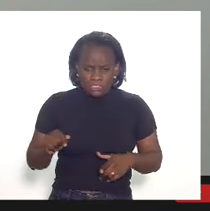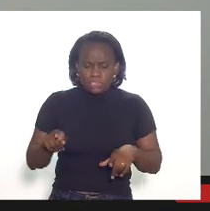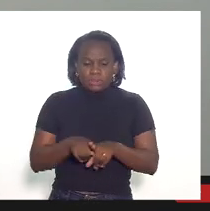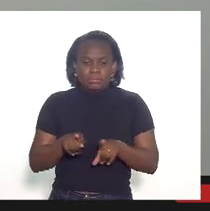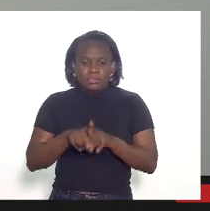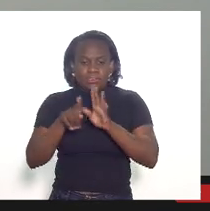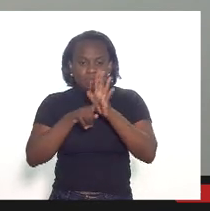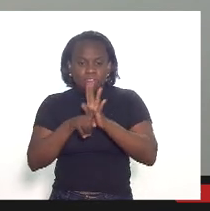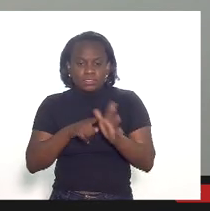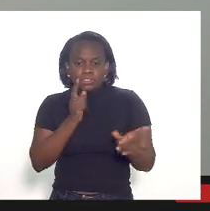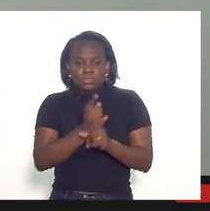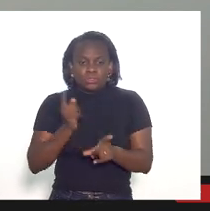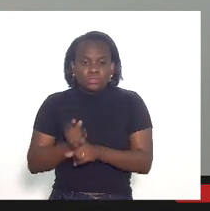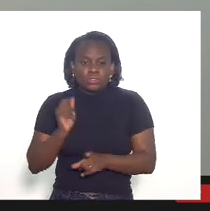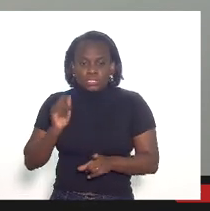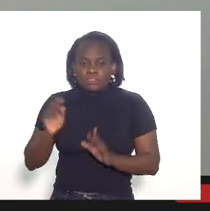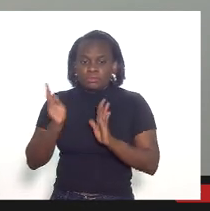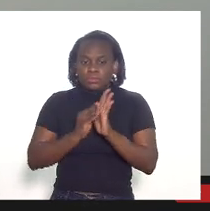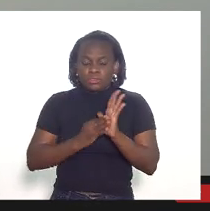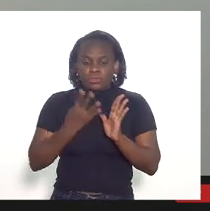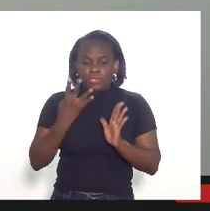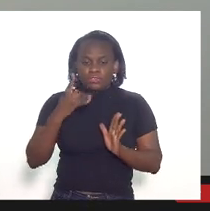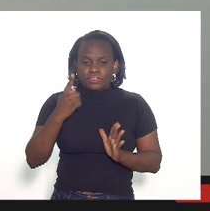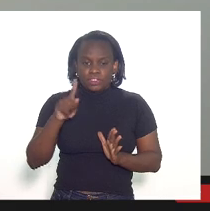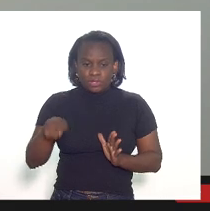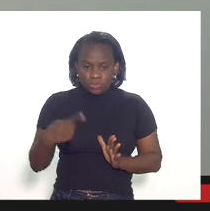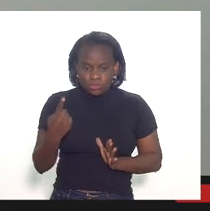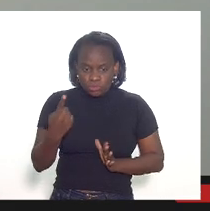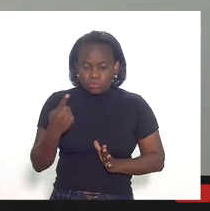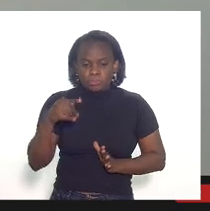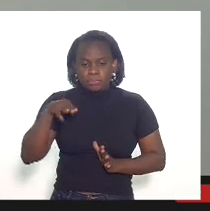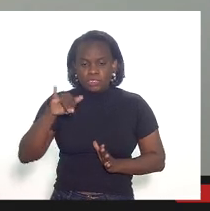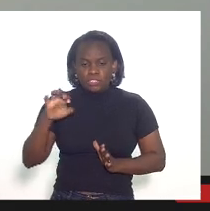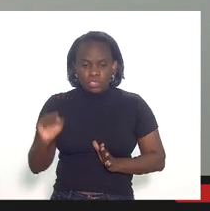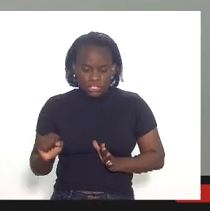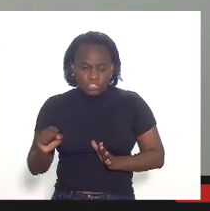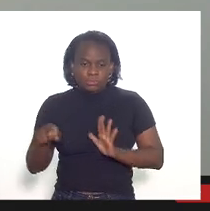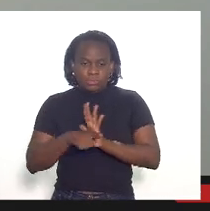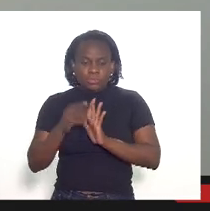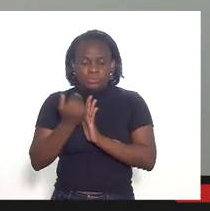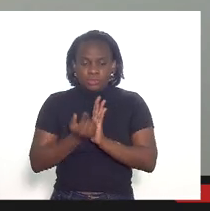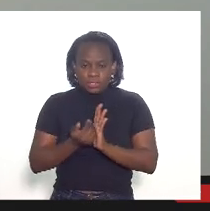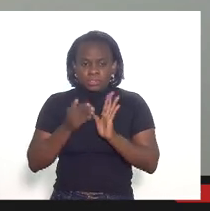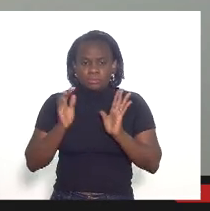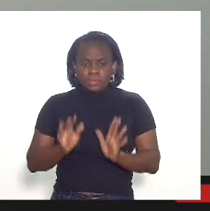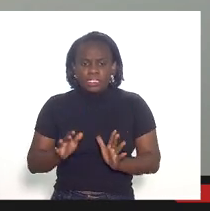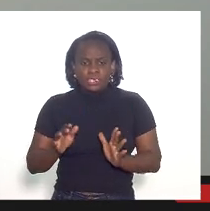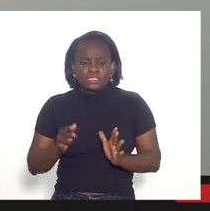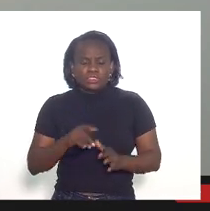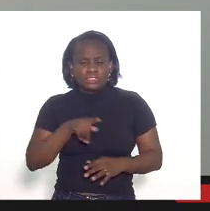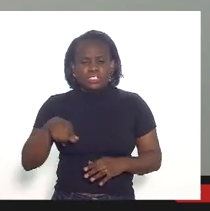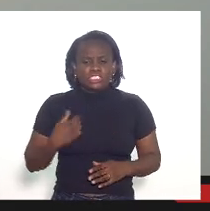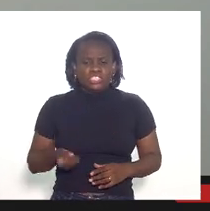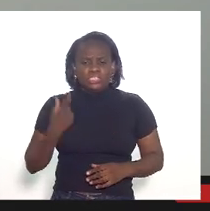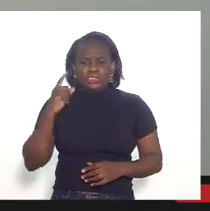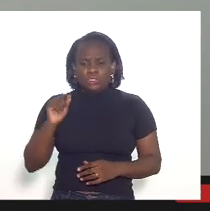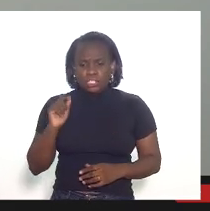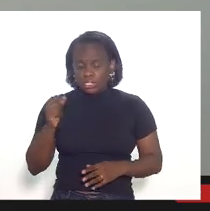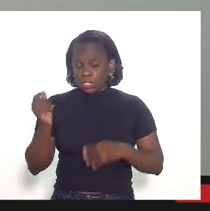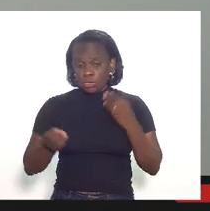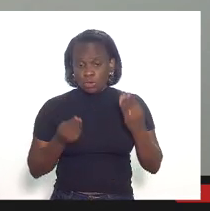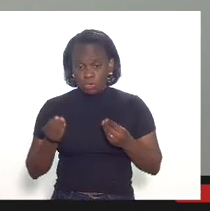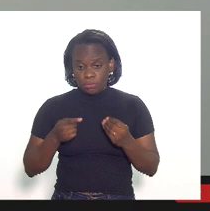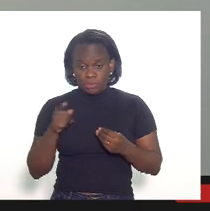fiscal detectamos que realmente foi lançado 4,1 bilhões de deduções de gastos exploratórios mas o que nos causa estranheza é como esses